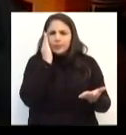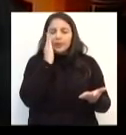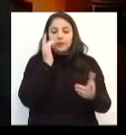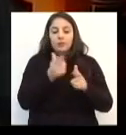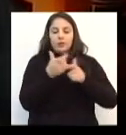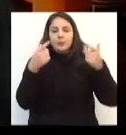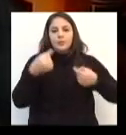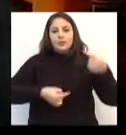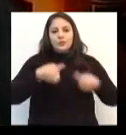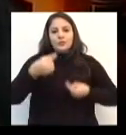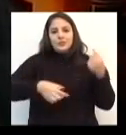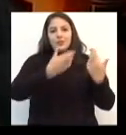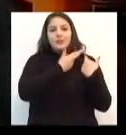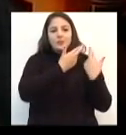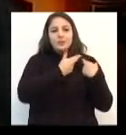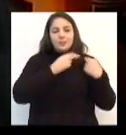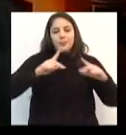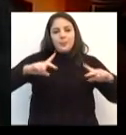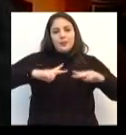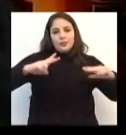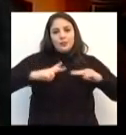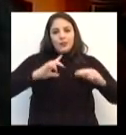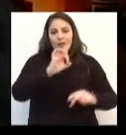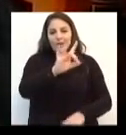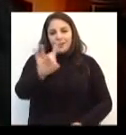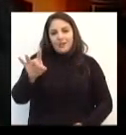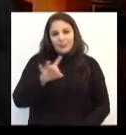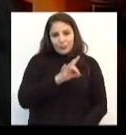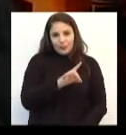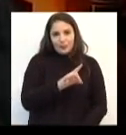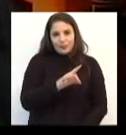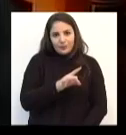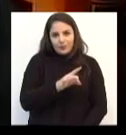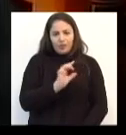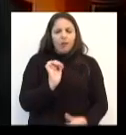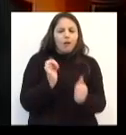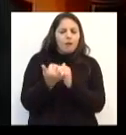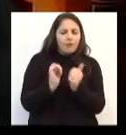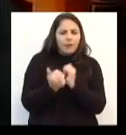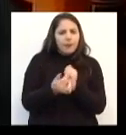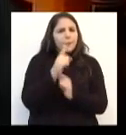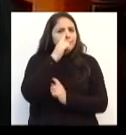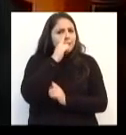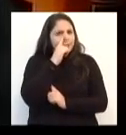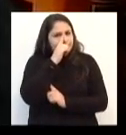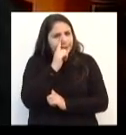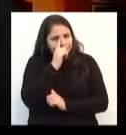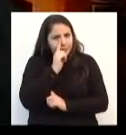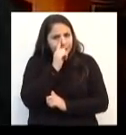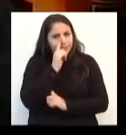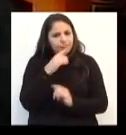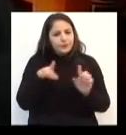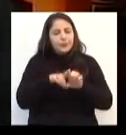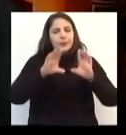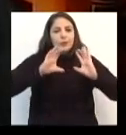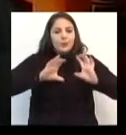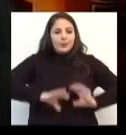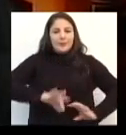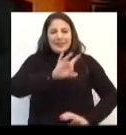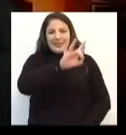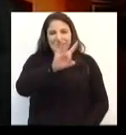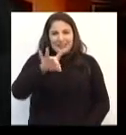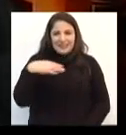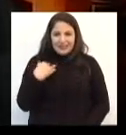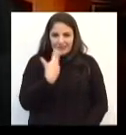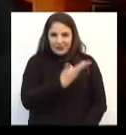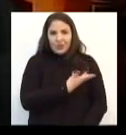debate das responsabilidades pessoais de cada um, a avaliar os riscos sobre o comportamento de cada um de